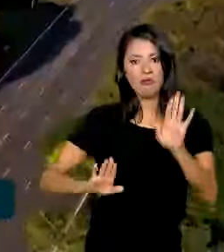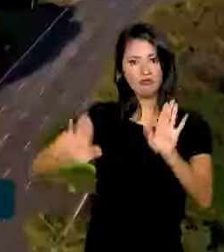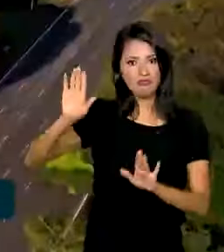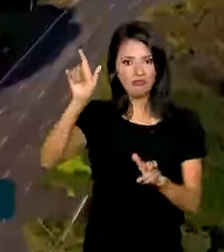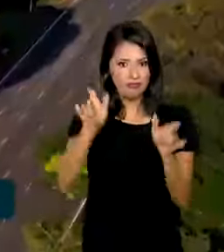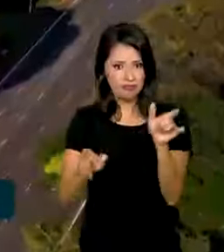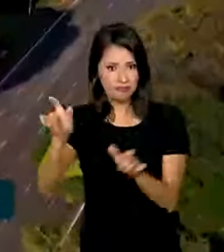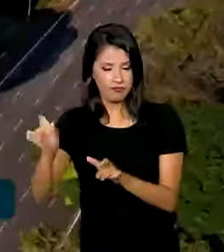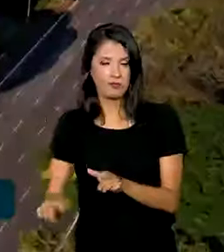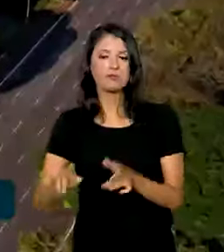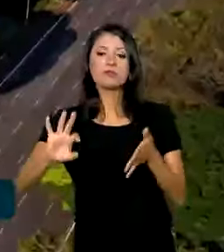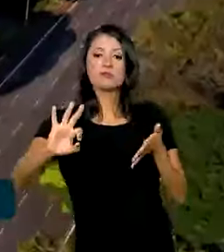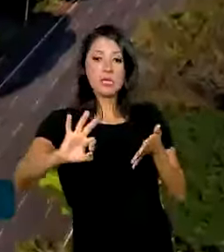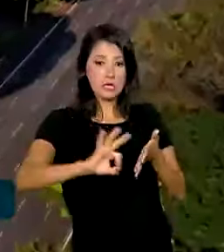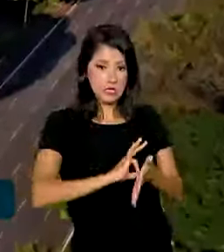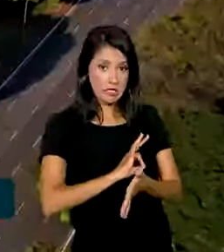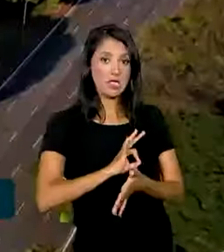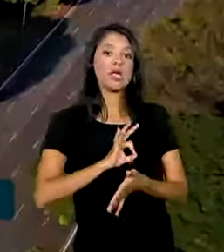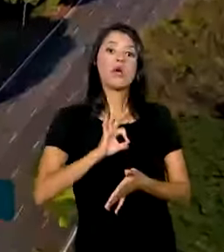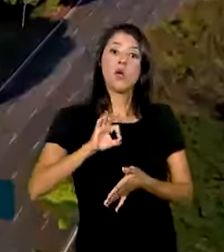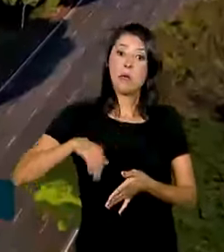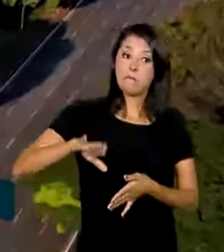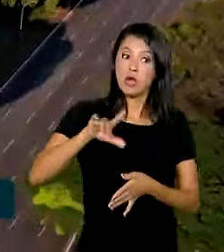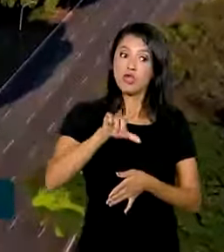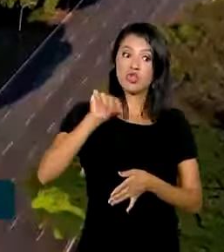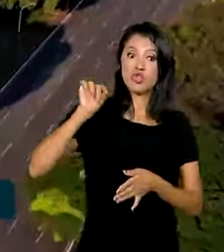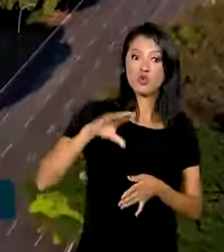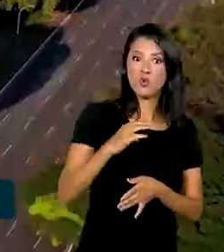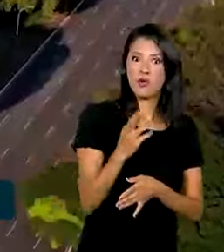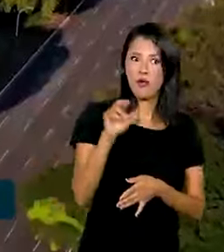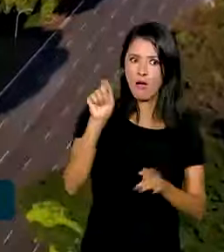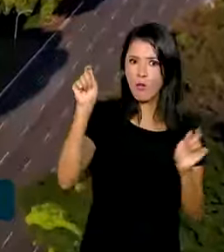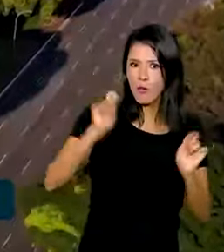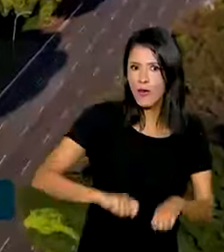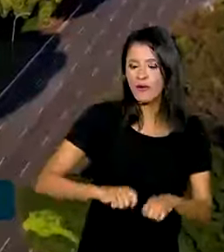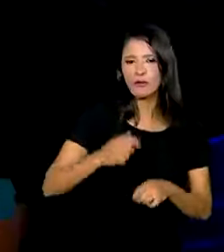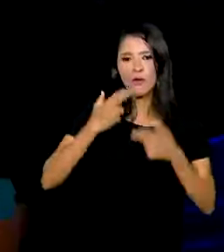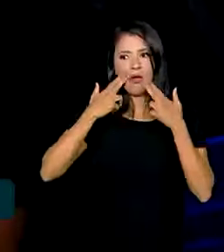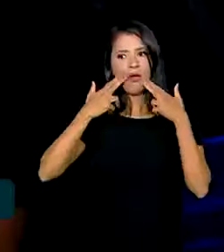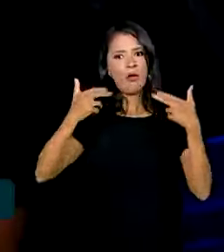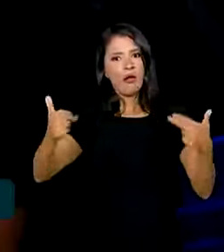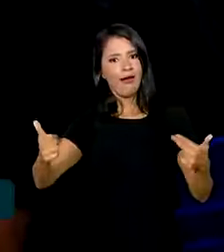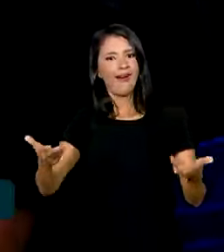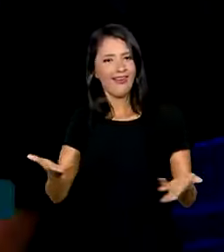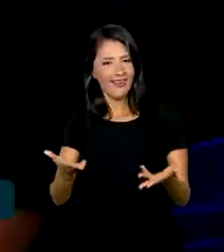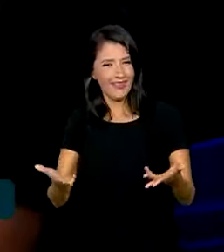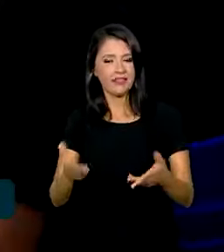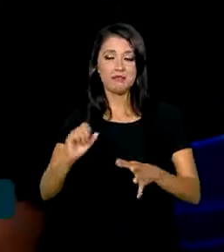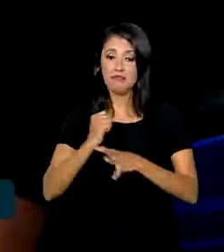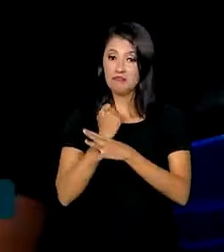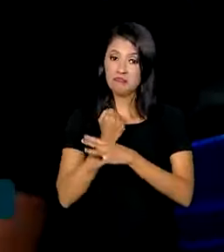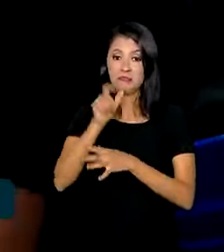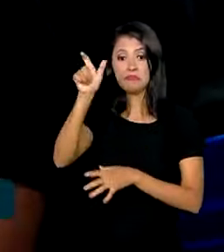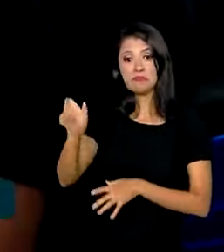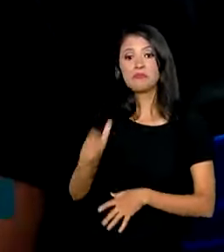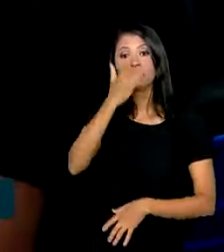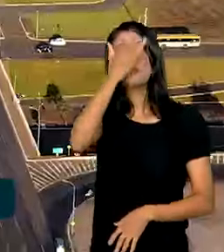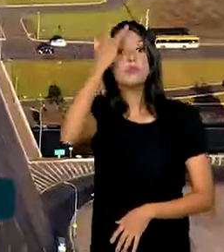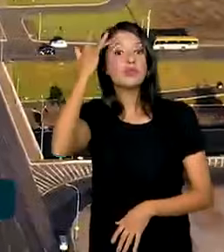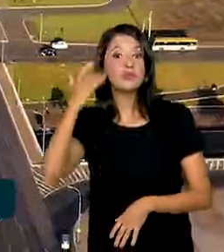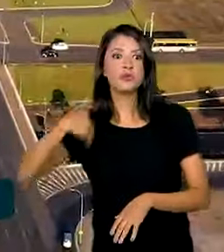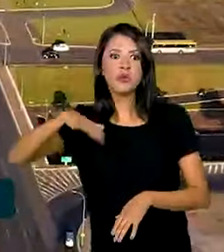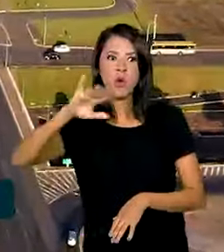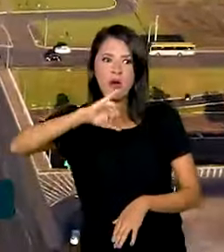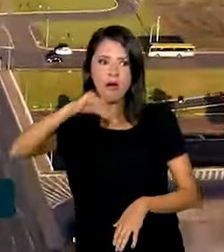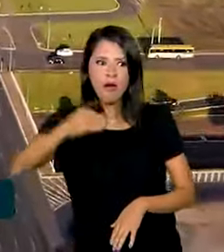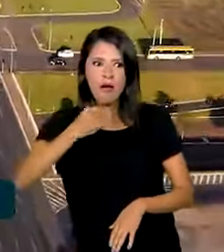A inscrição valer para mais de um cargo é a grande novidade e garante ao candidato mais